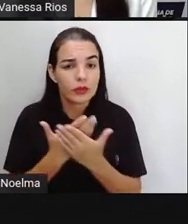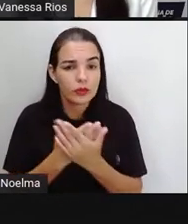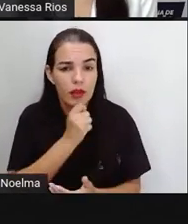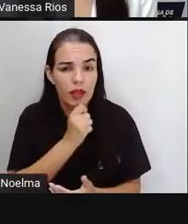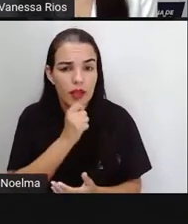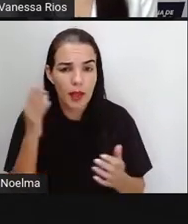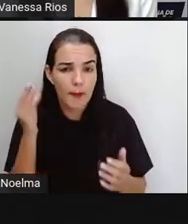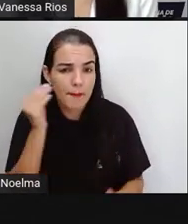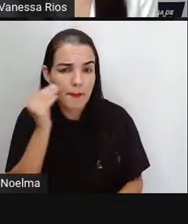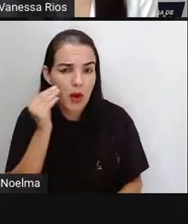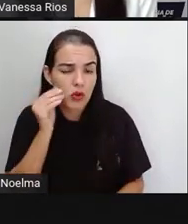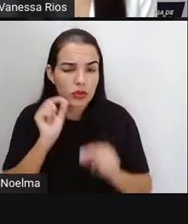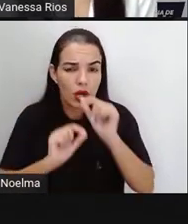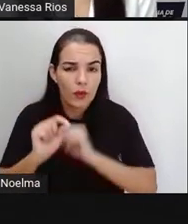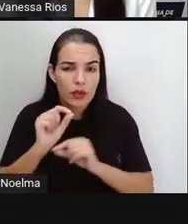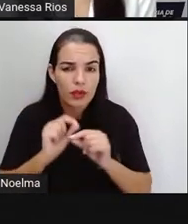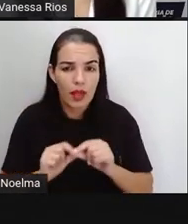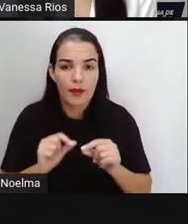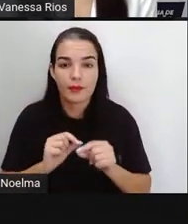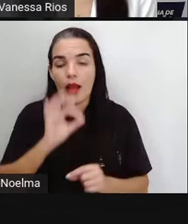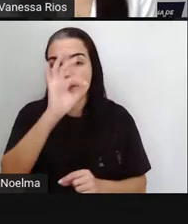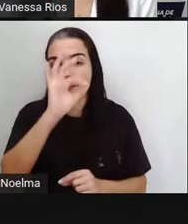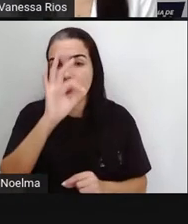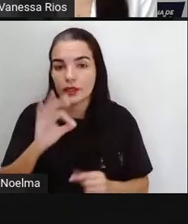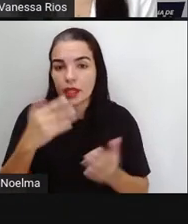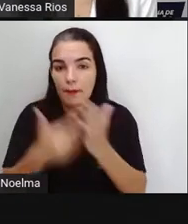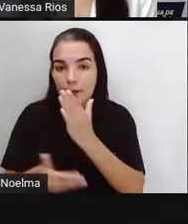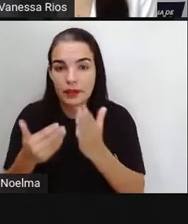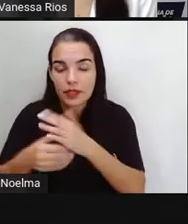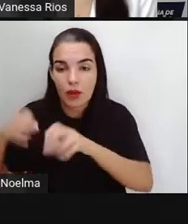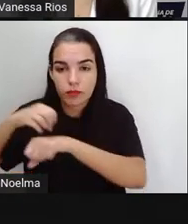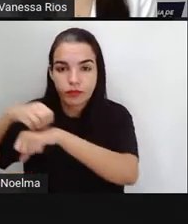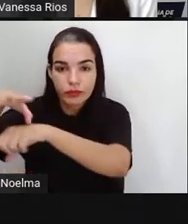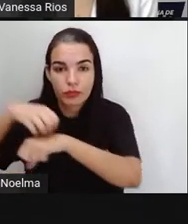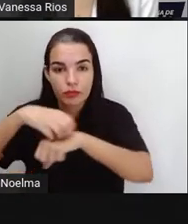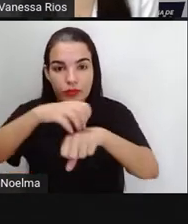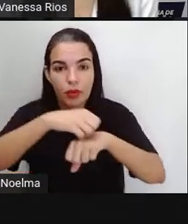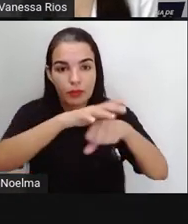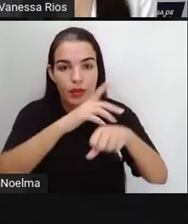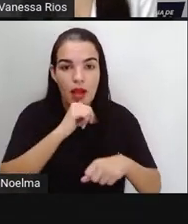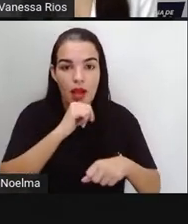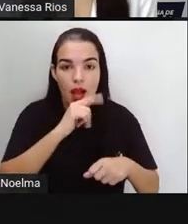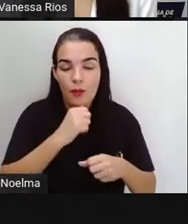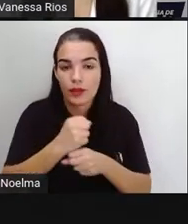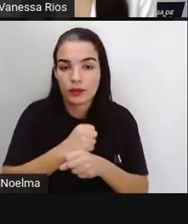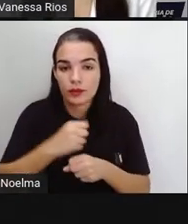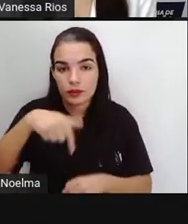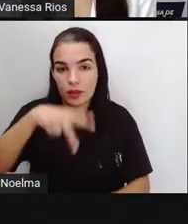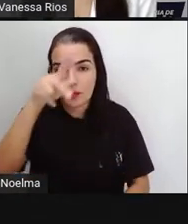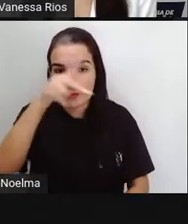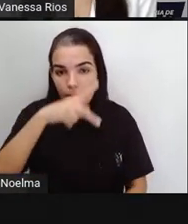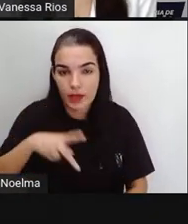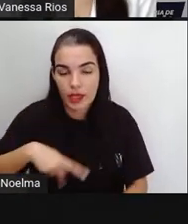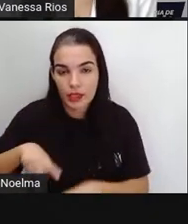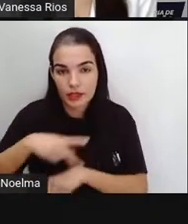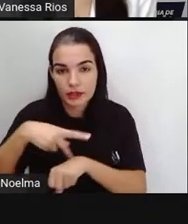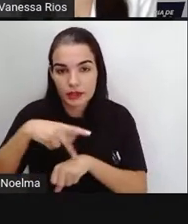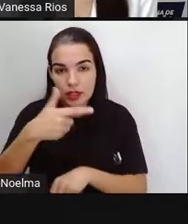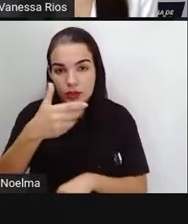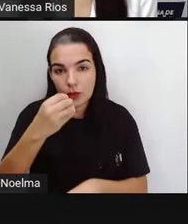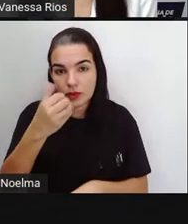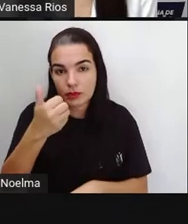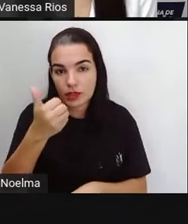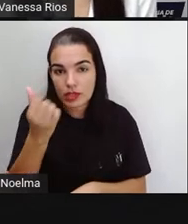aponta que o índice de perdas na distribuição de água no país em 2016 é o maior em 5 anos.